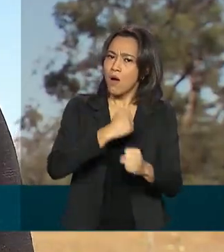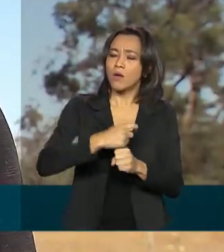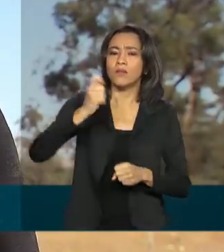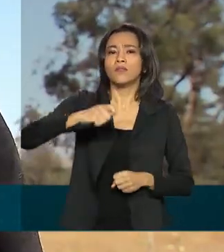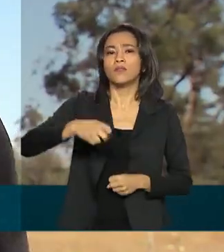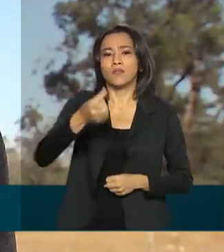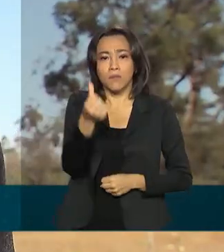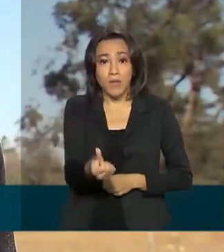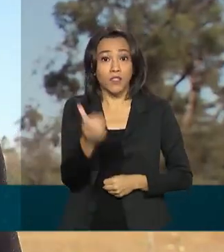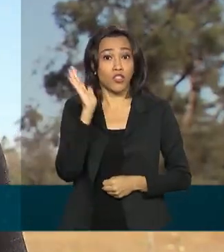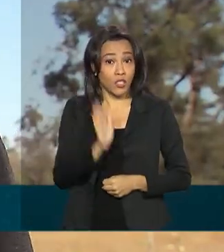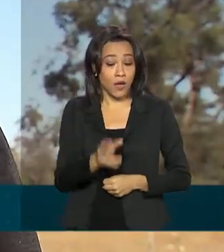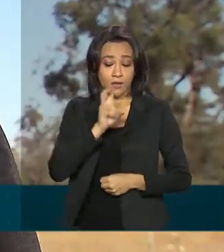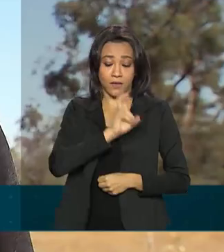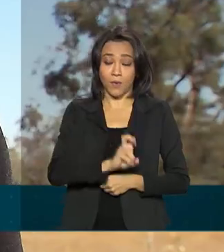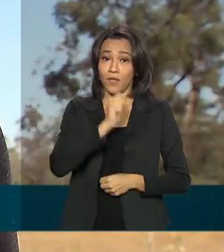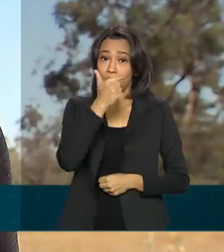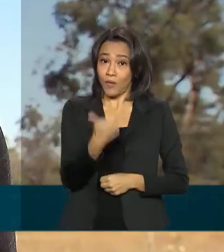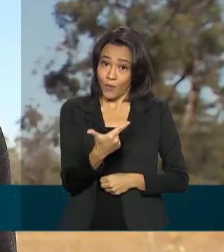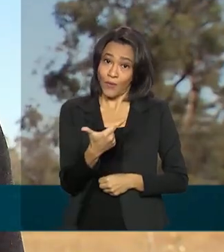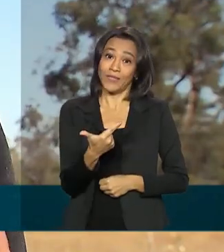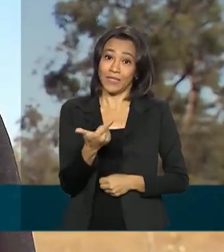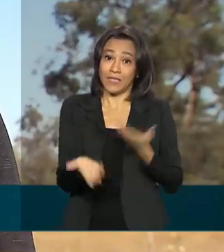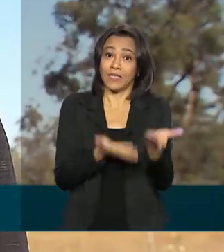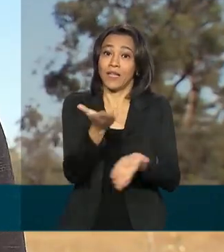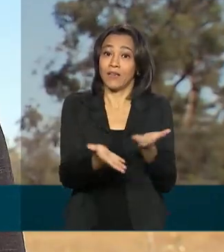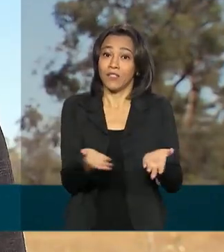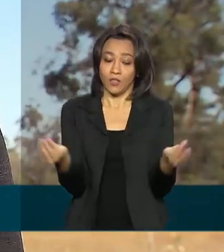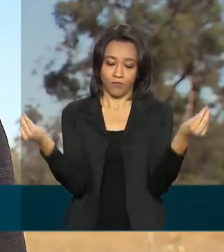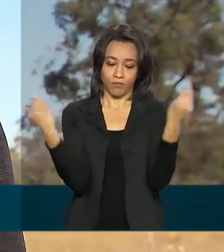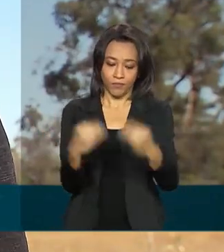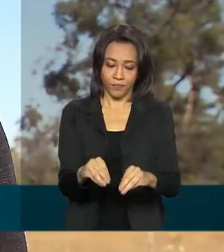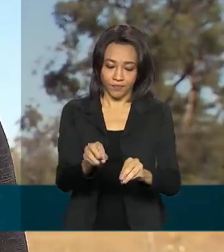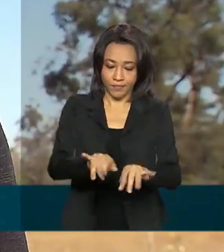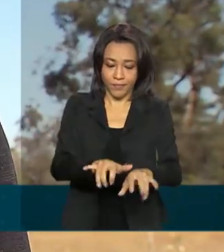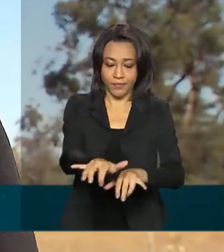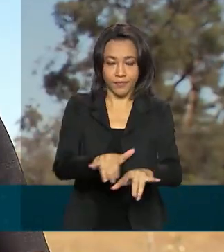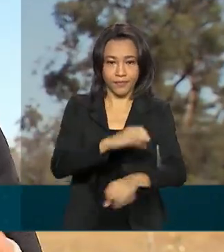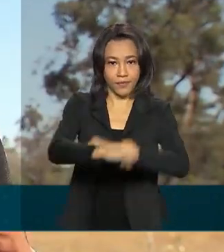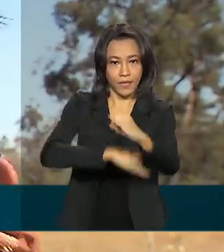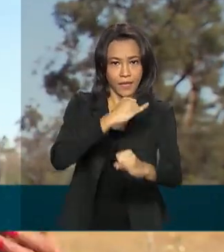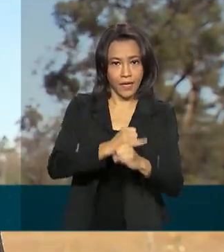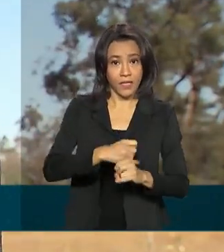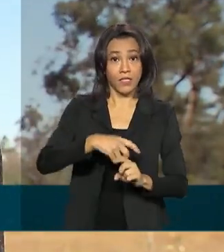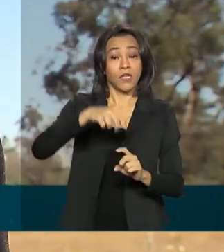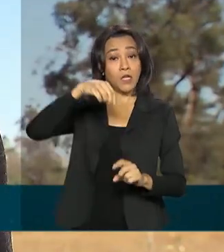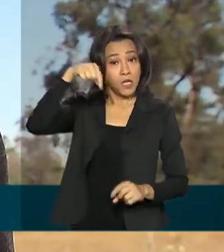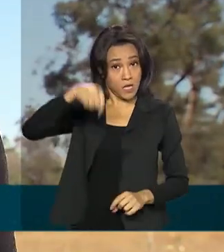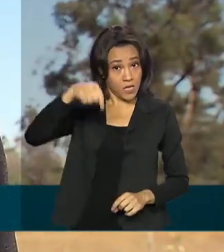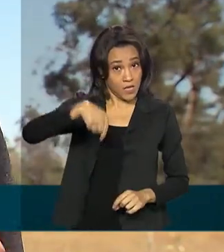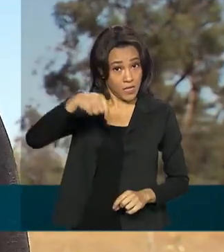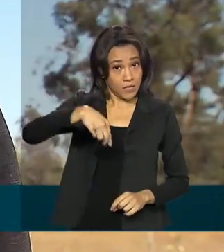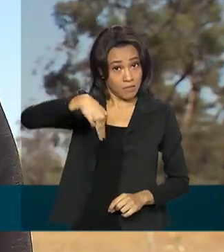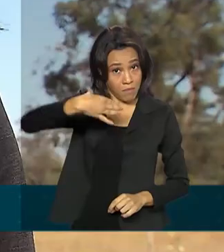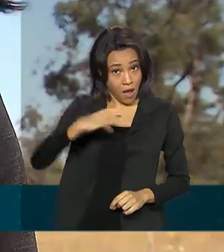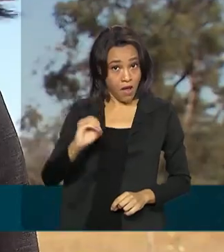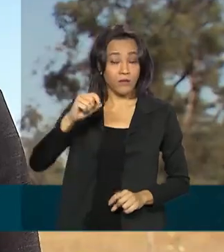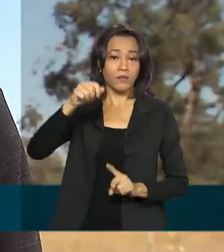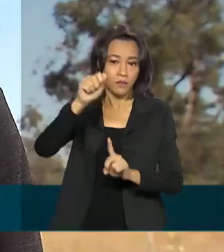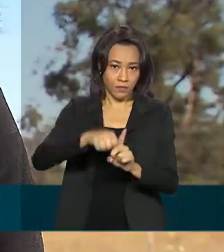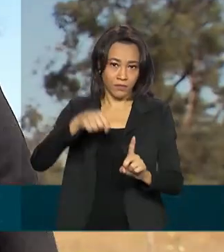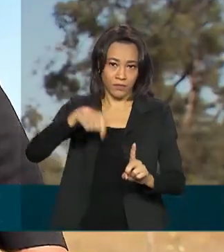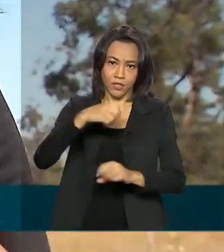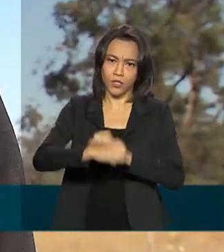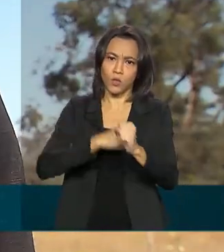52 serviços em digitais. E desde março deste ano, quando começou a pandemia do novo